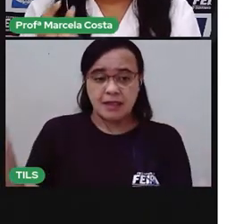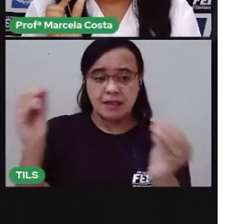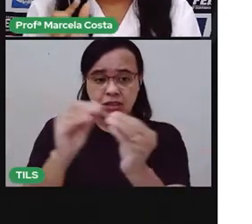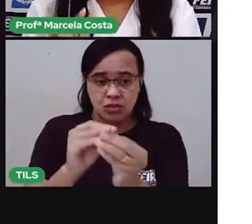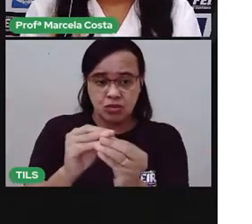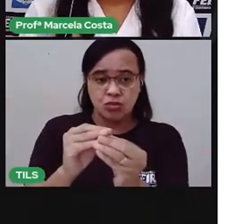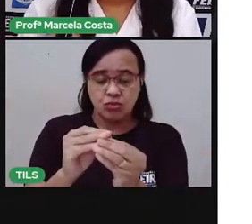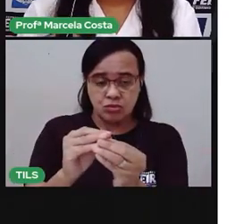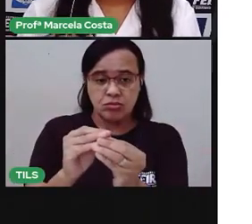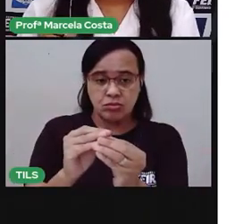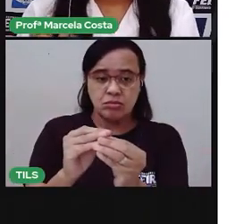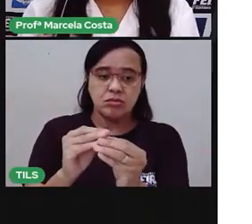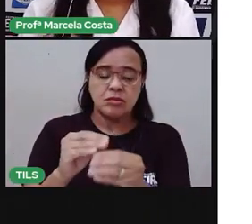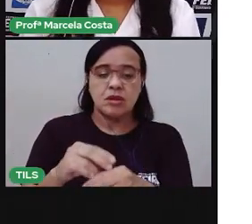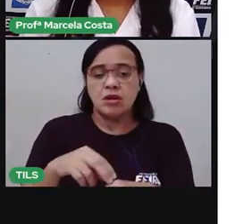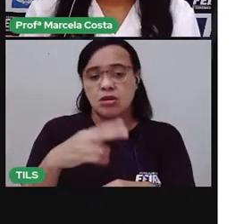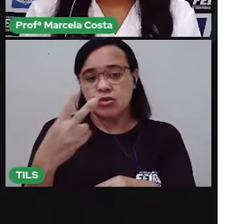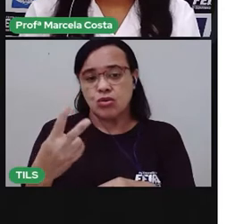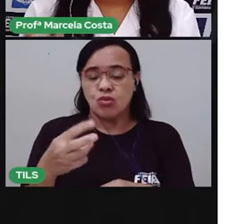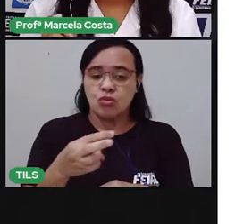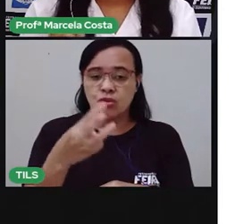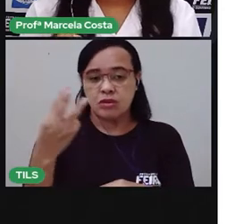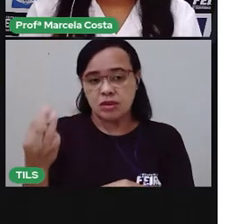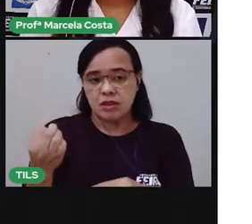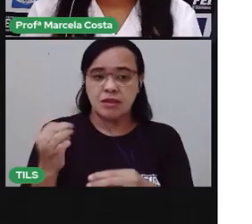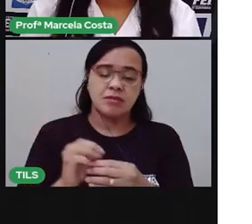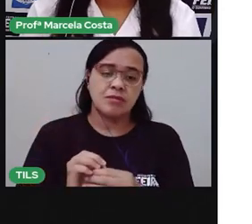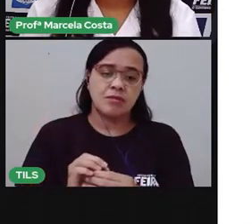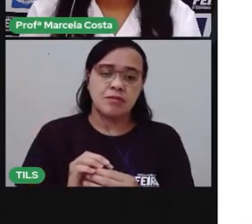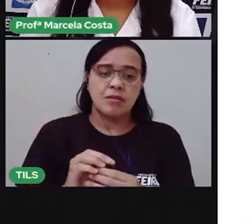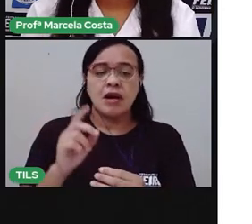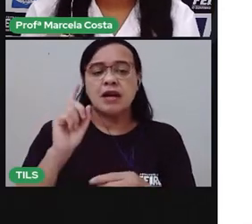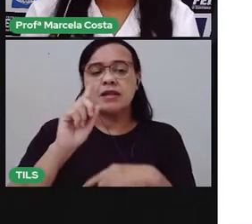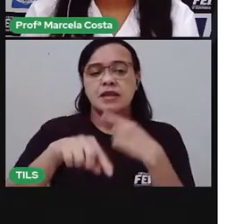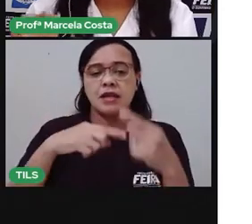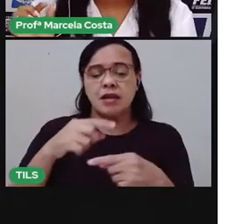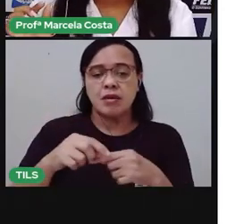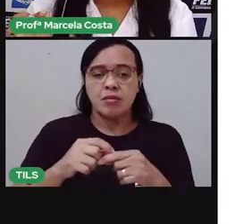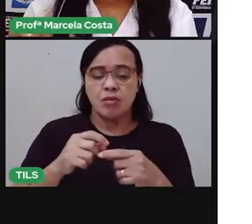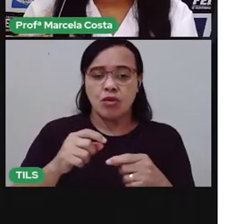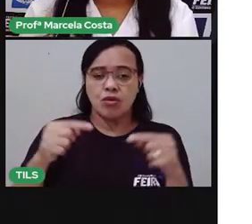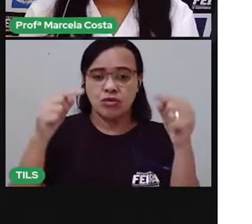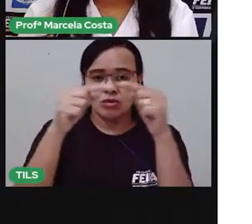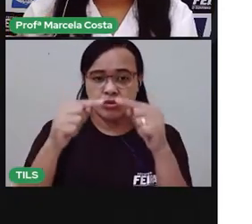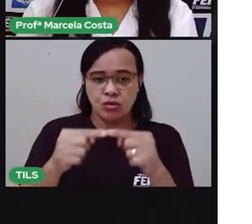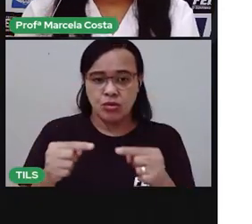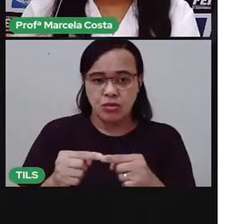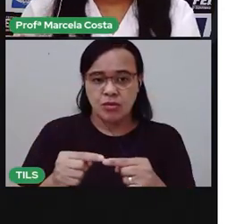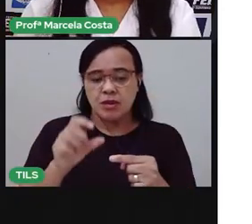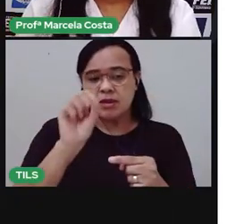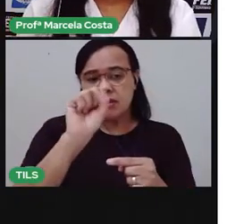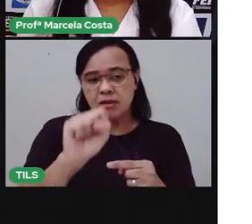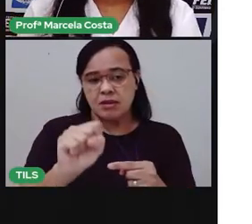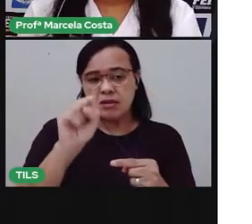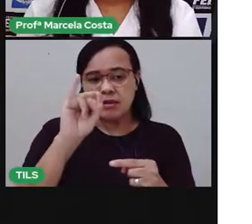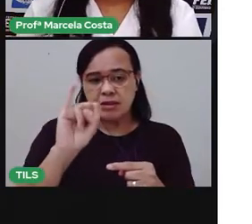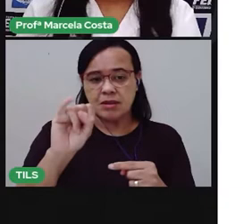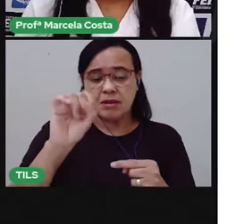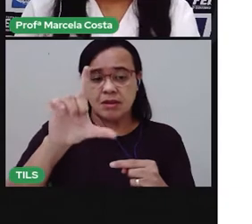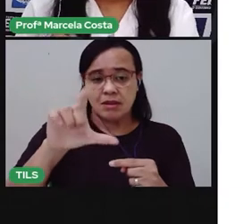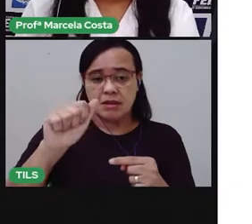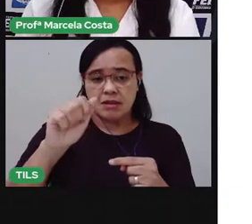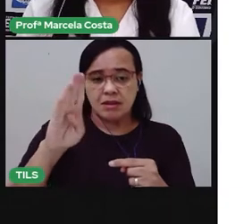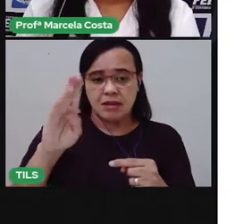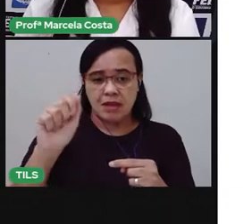em duas ou três, elas formam sílabas. Pequenas unidades de sons